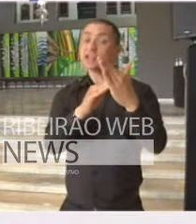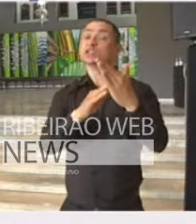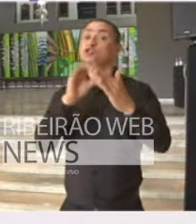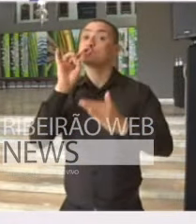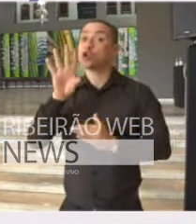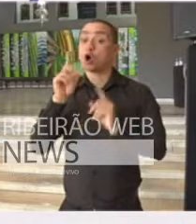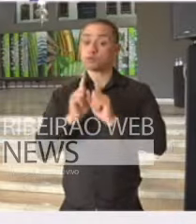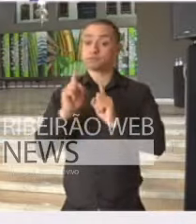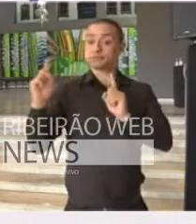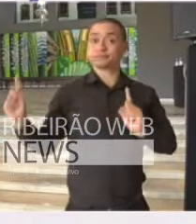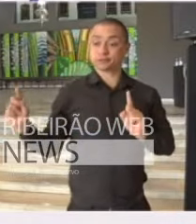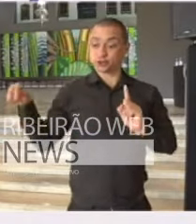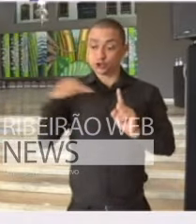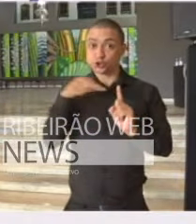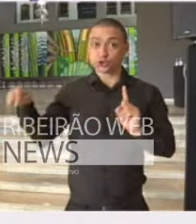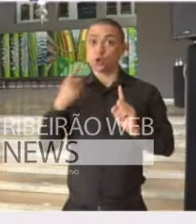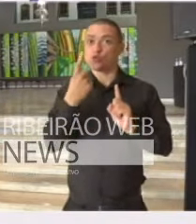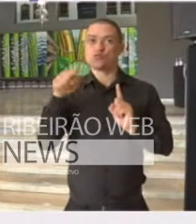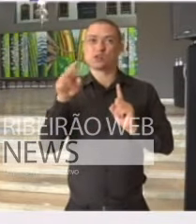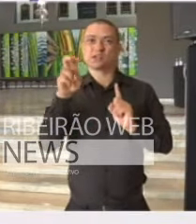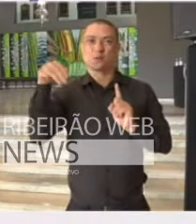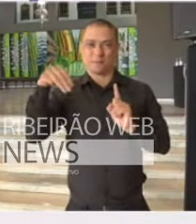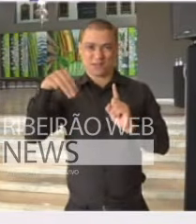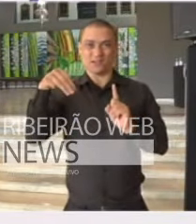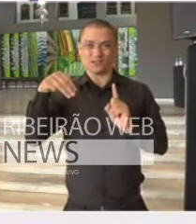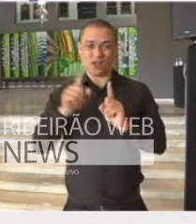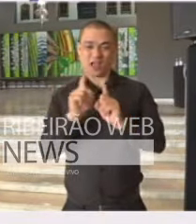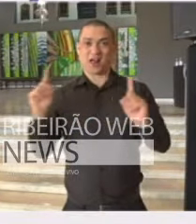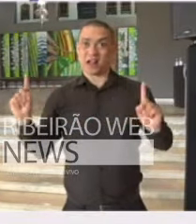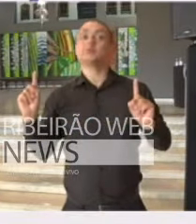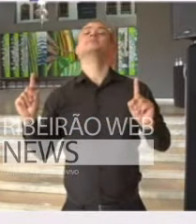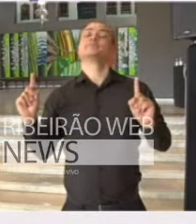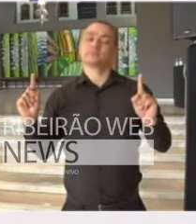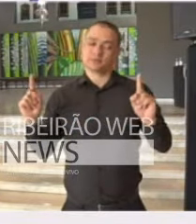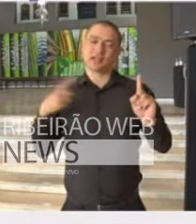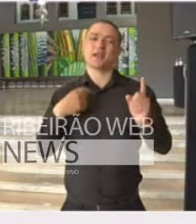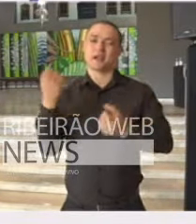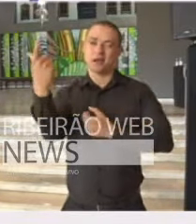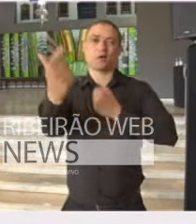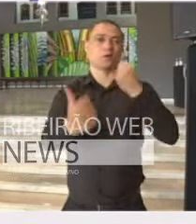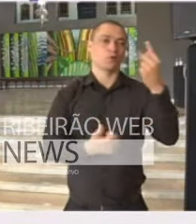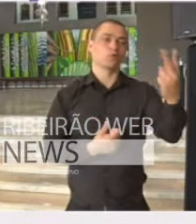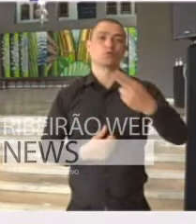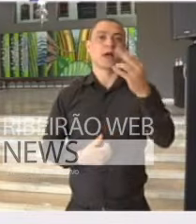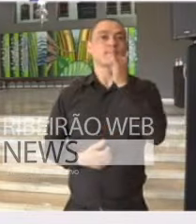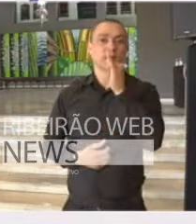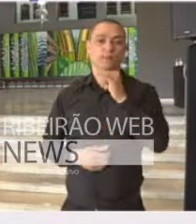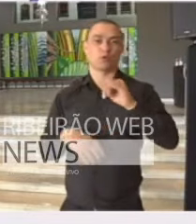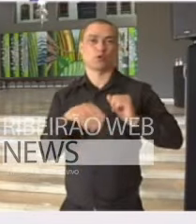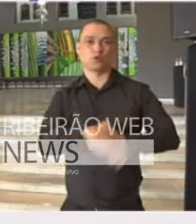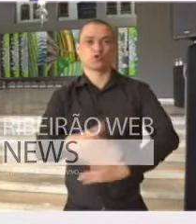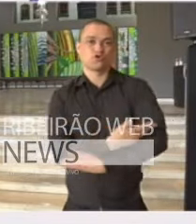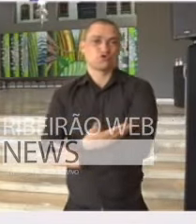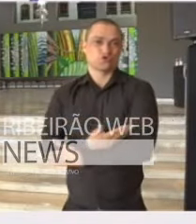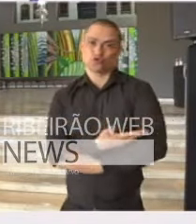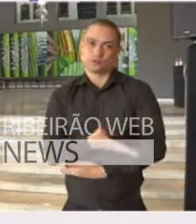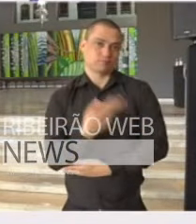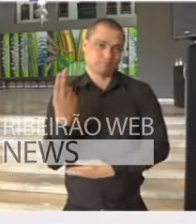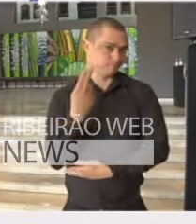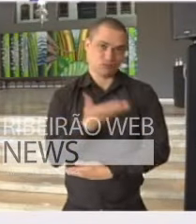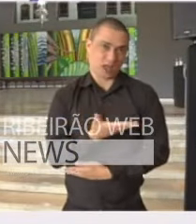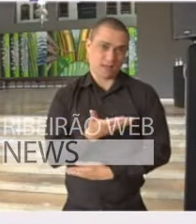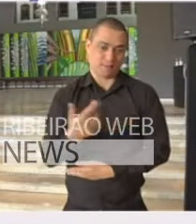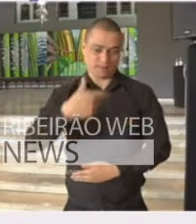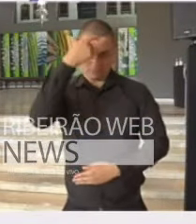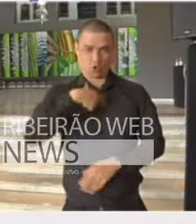o distanciamento de 1,5 Lógico que este distanciamento tem exceções, no caso da educação infantil, nas creches, por exemplo, não